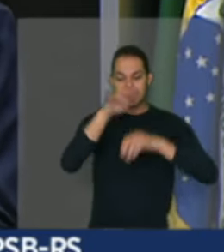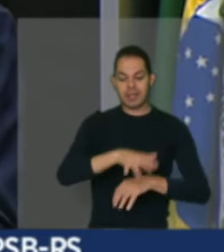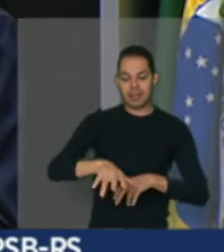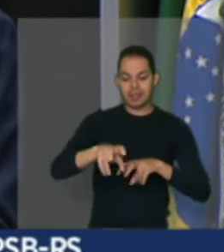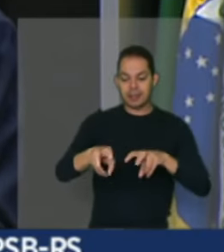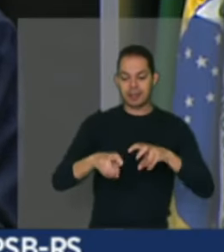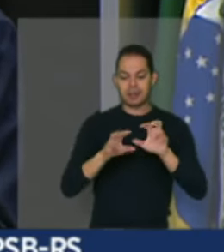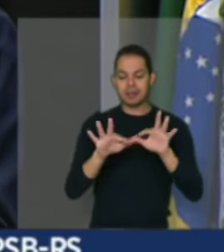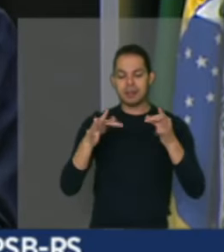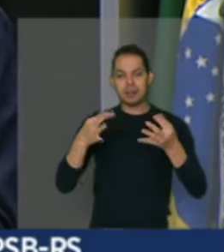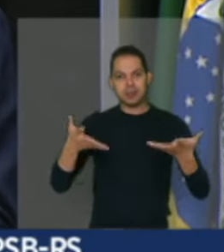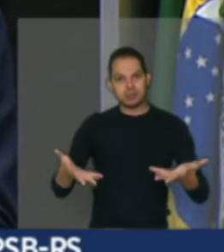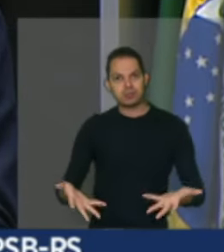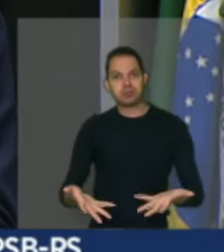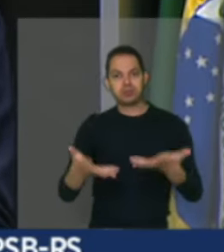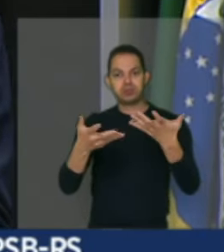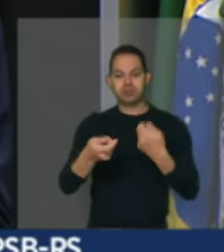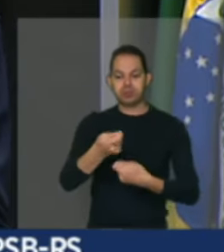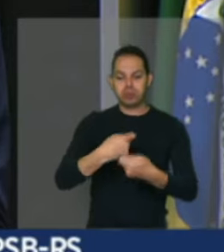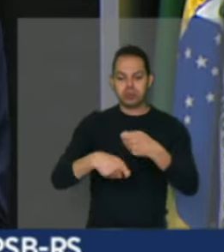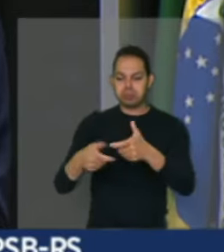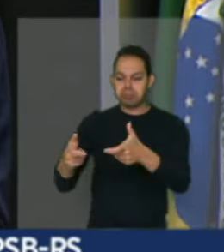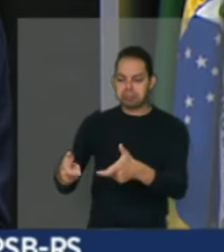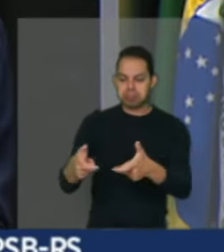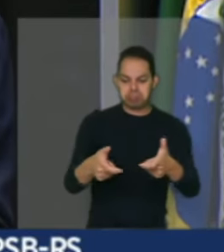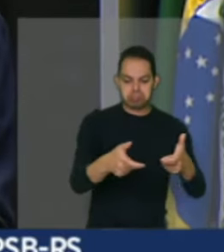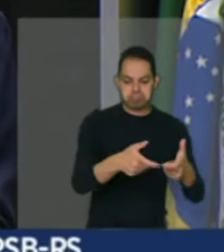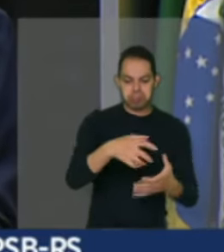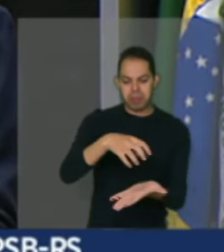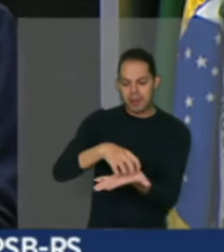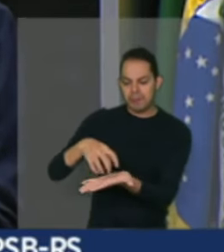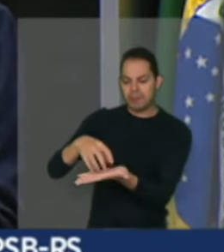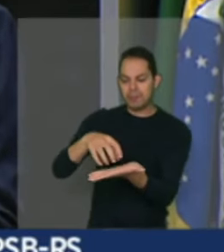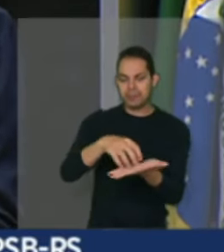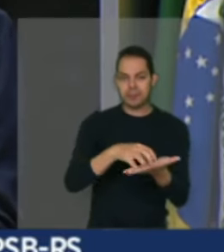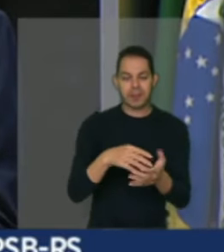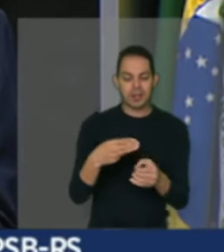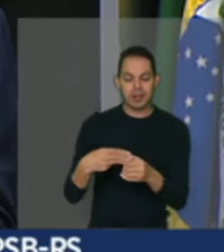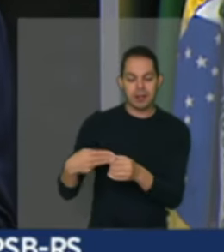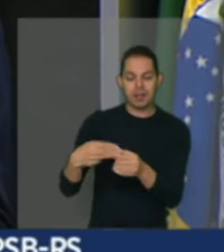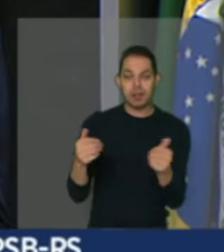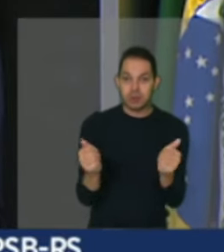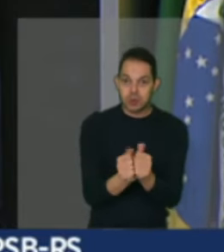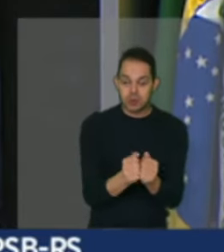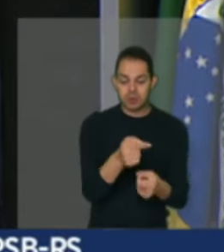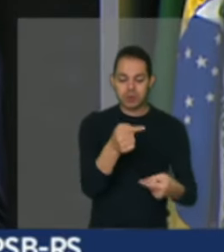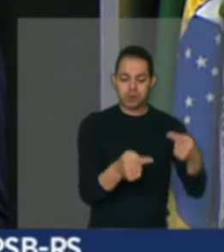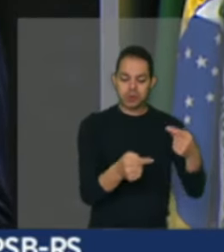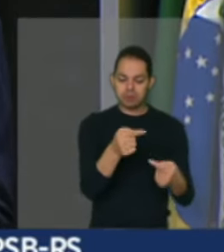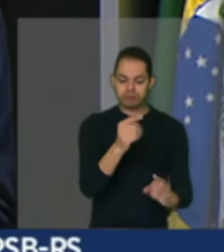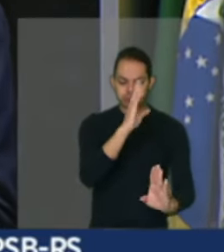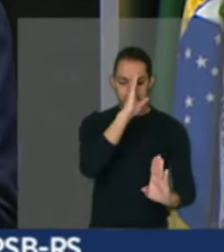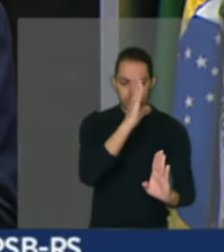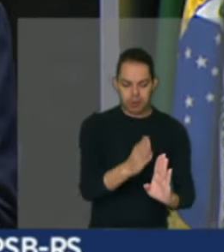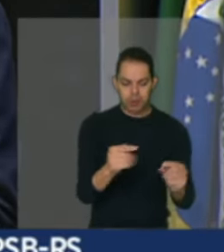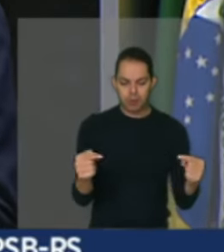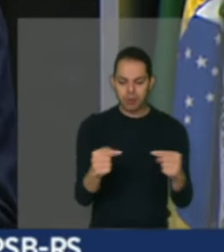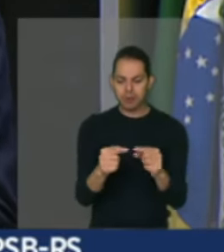economias locais nos pequenos municípios, especialmente combinada pelas políticas específicas, combinadas